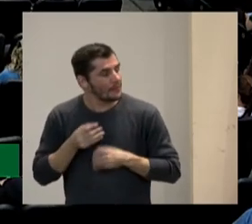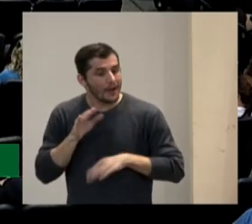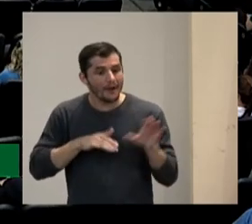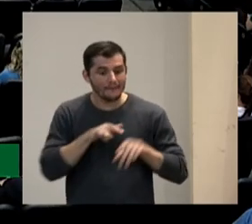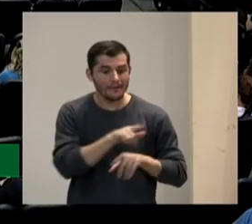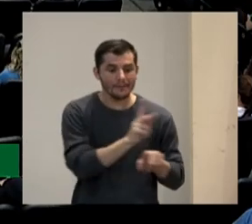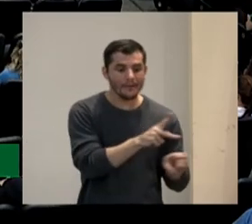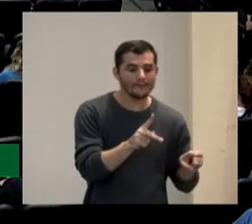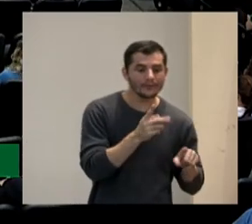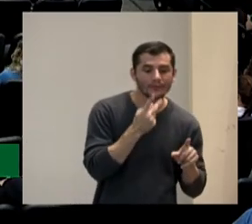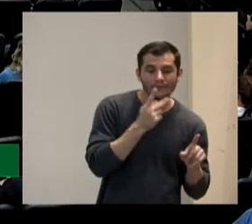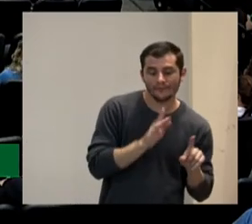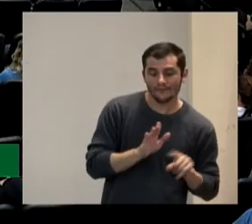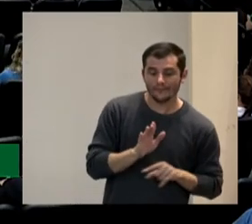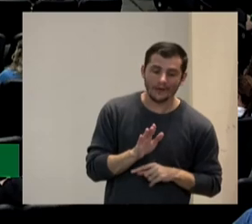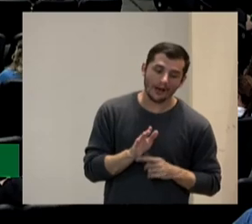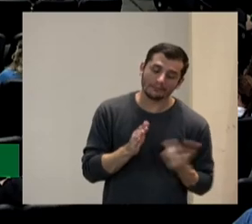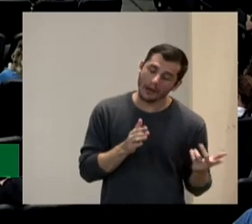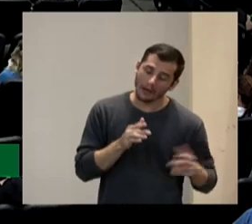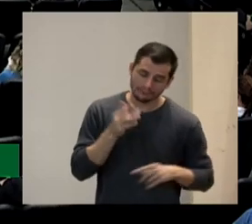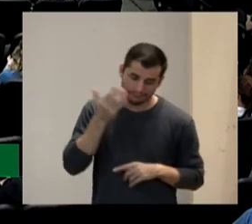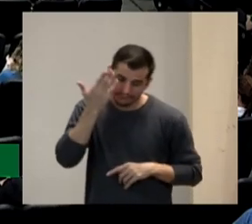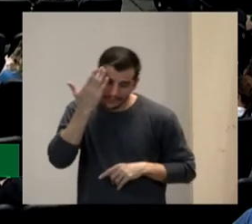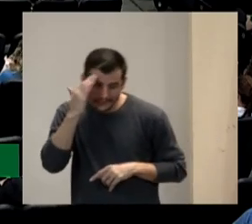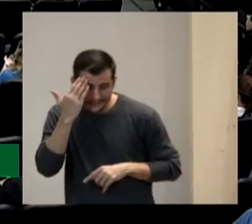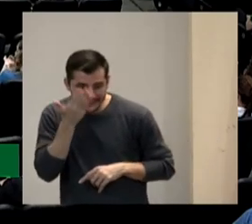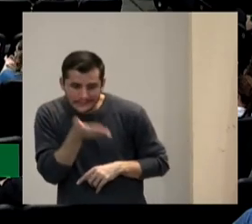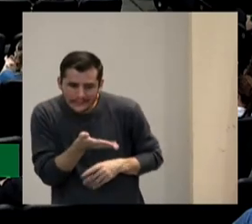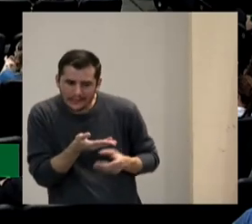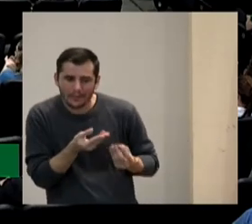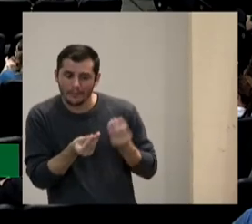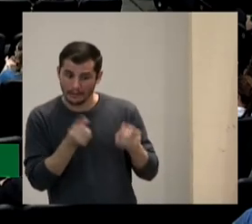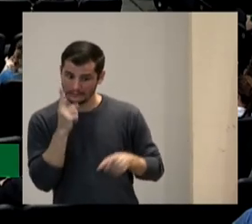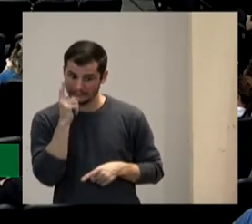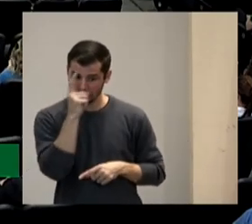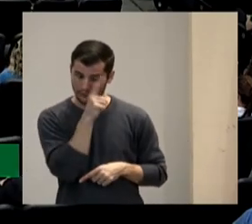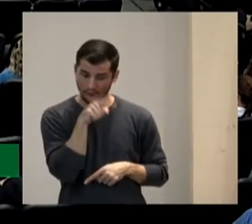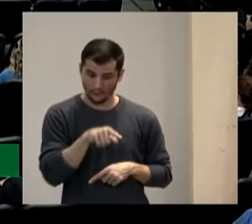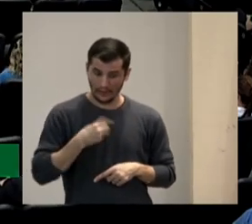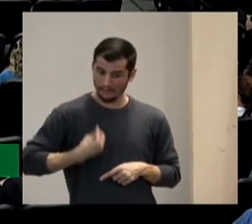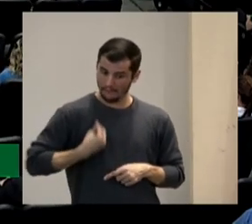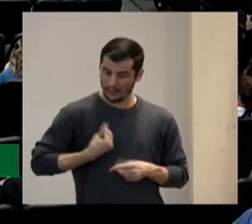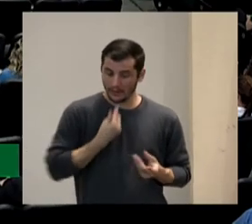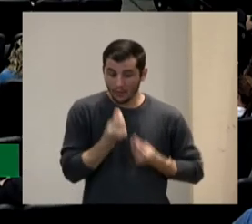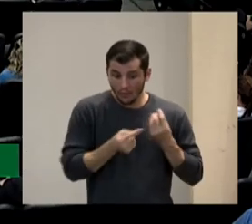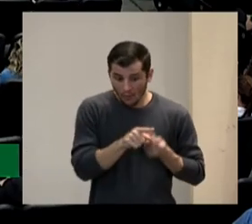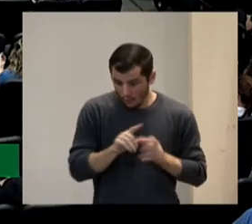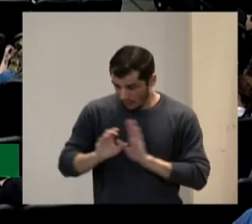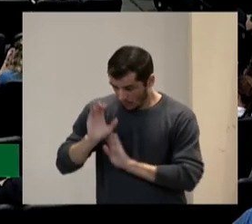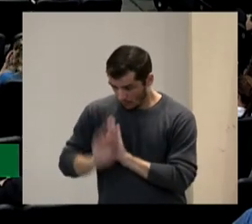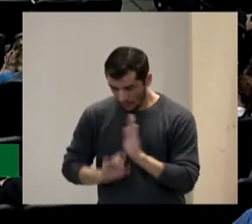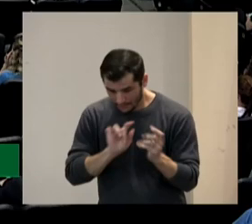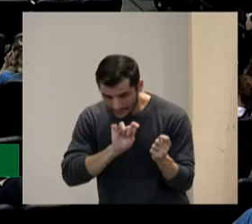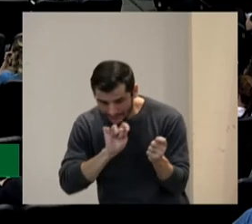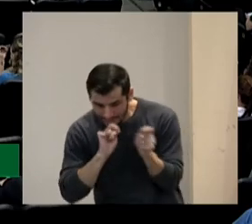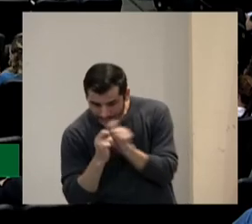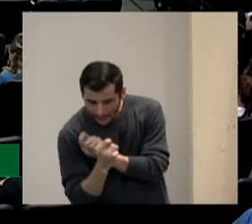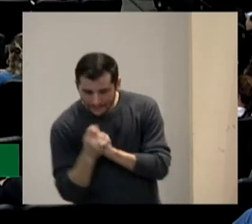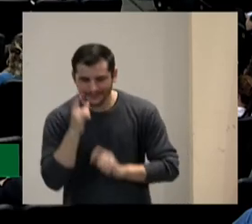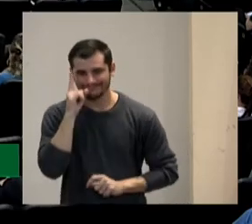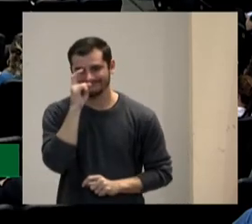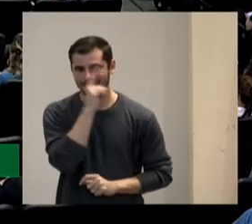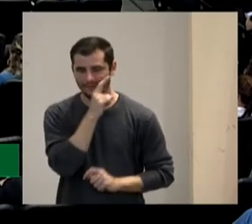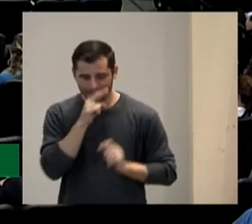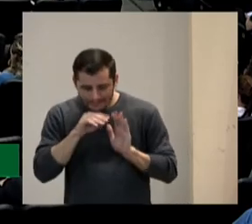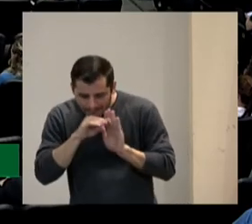eu entendo porque é difícil fazer uma adaptação curricular bem feita e me